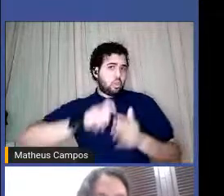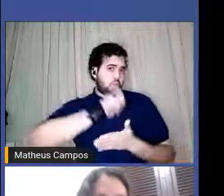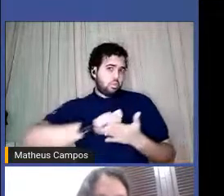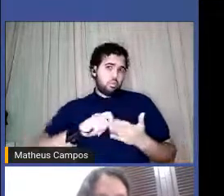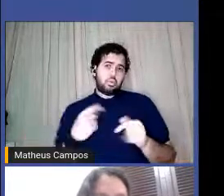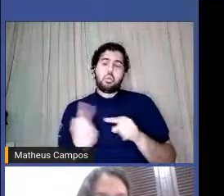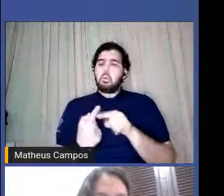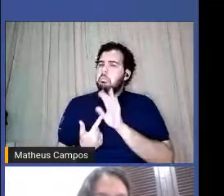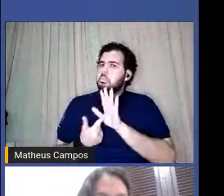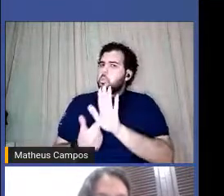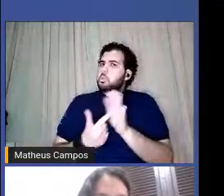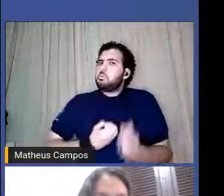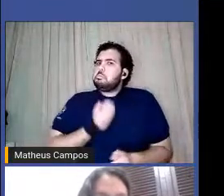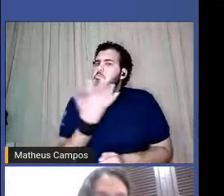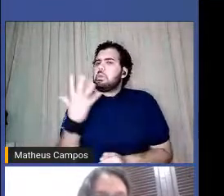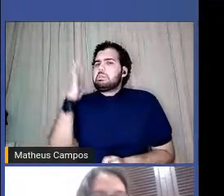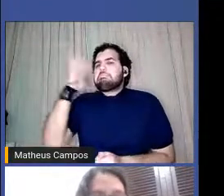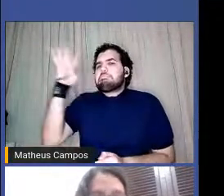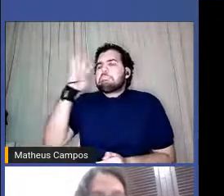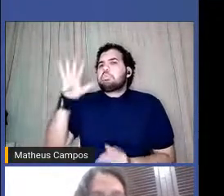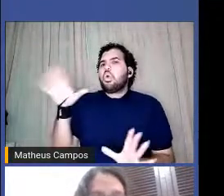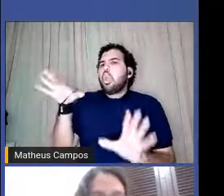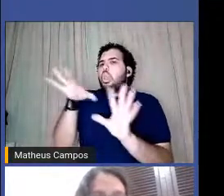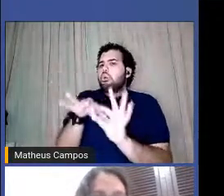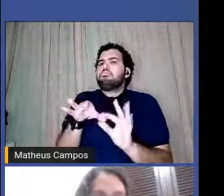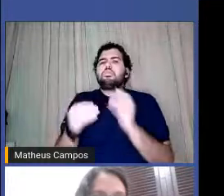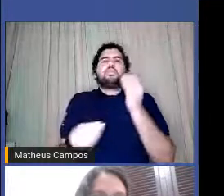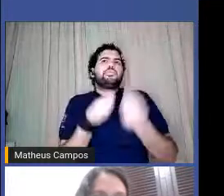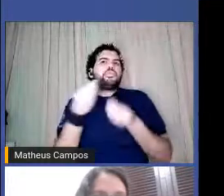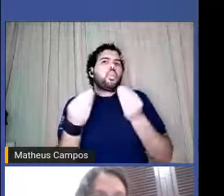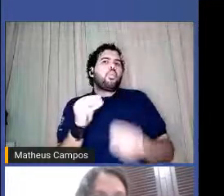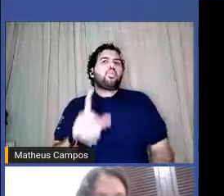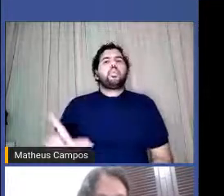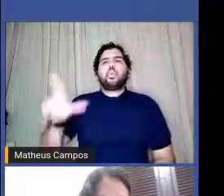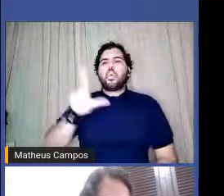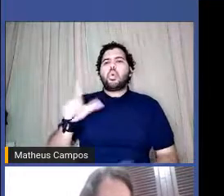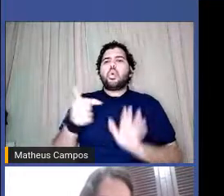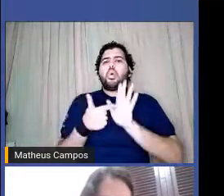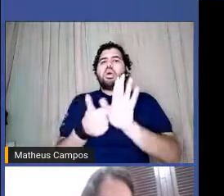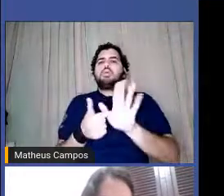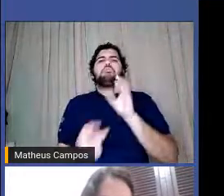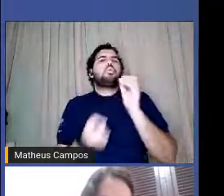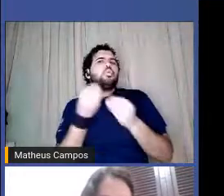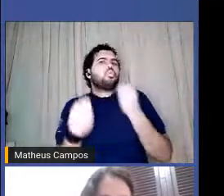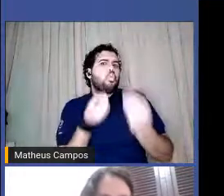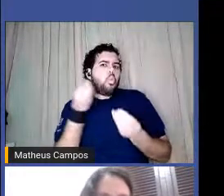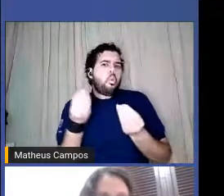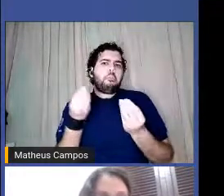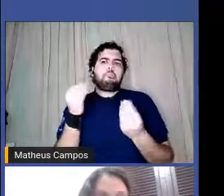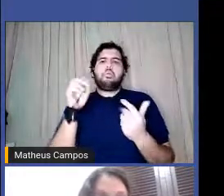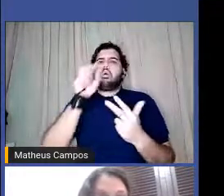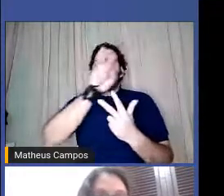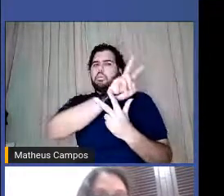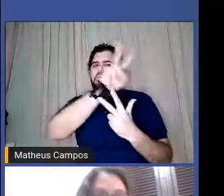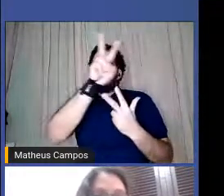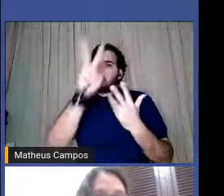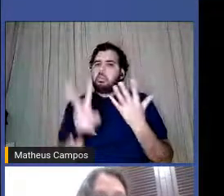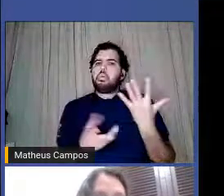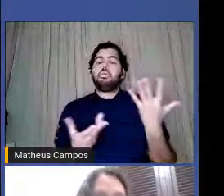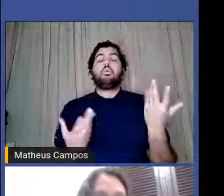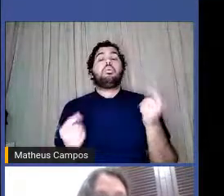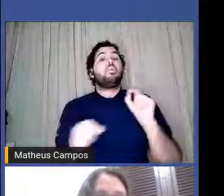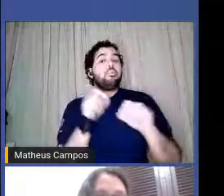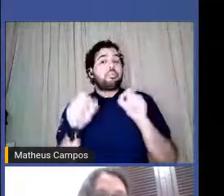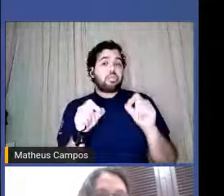alguns poemas para pensar isso também. Como que a literatura nos serve como alternativa, né? E a outra